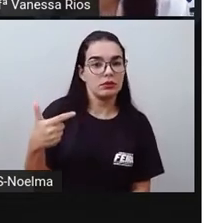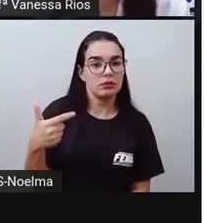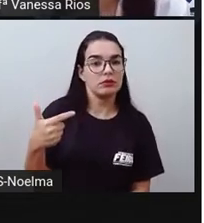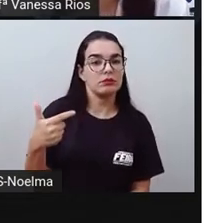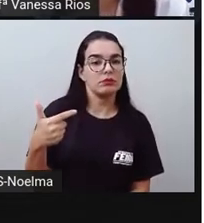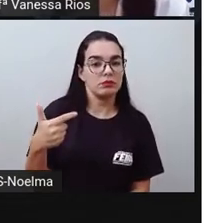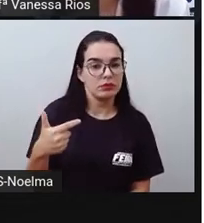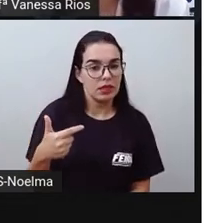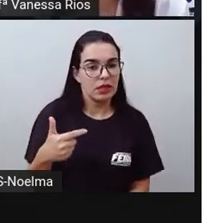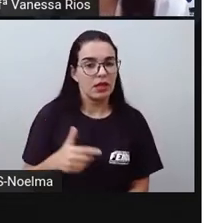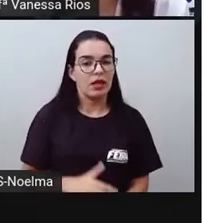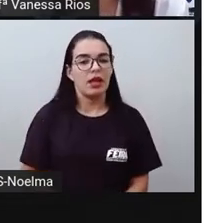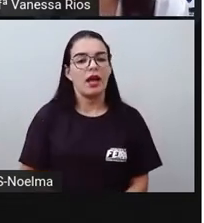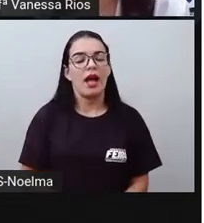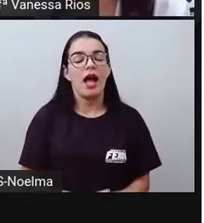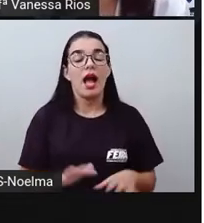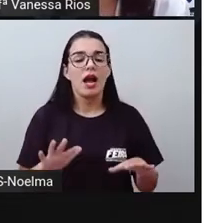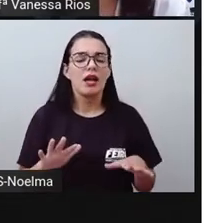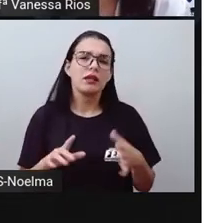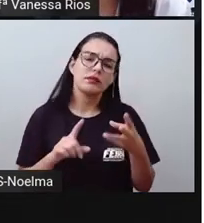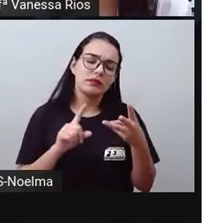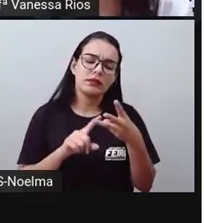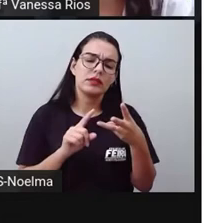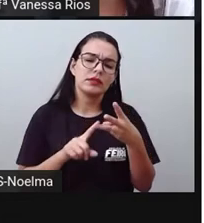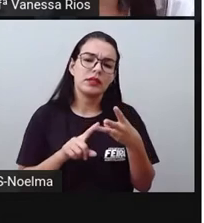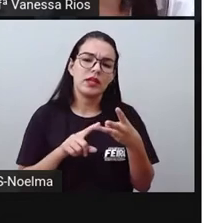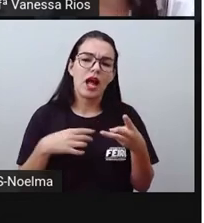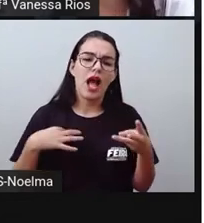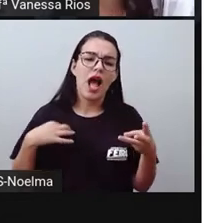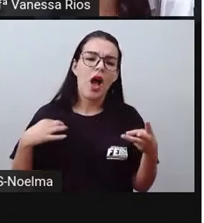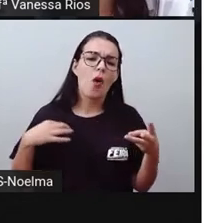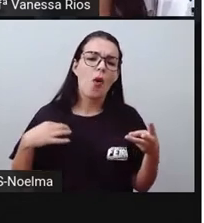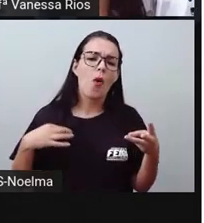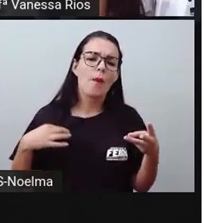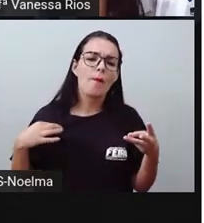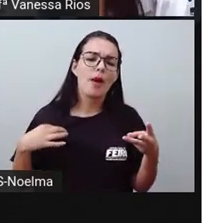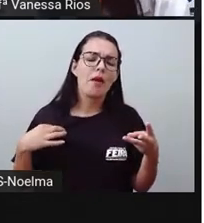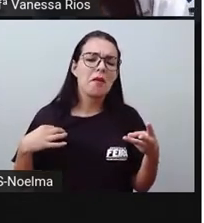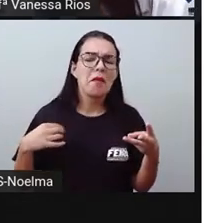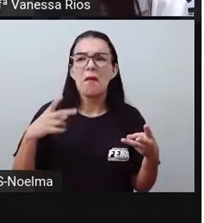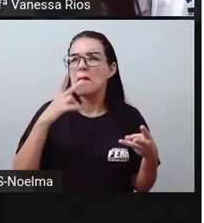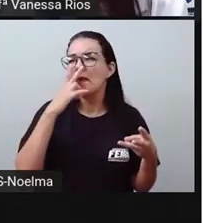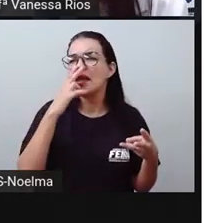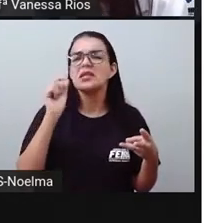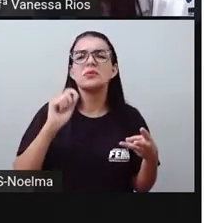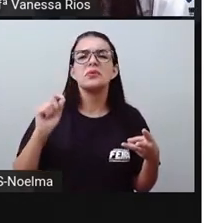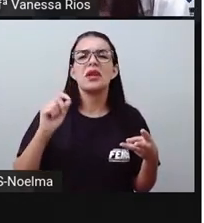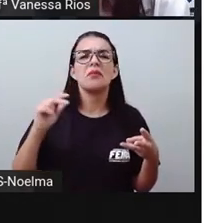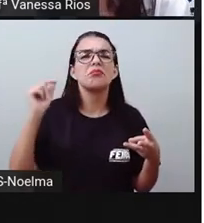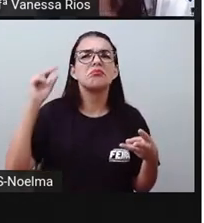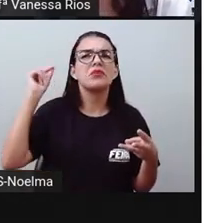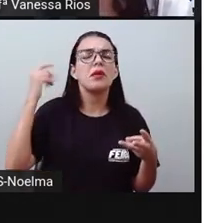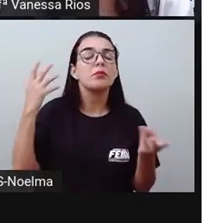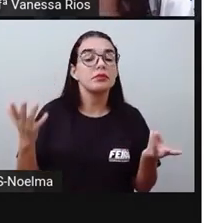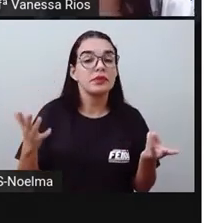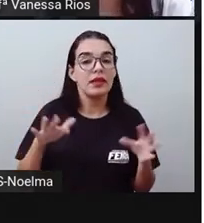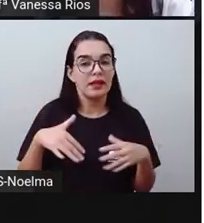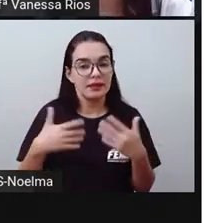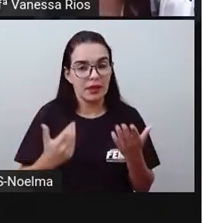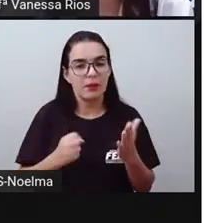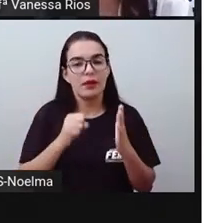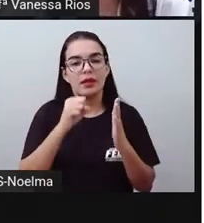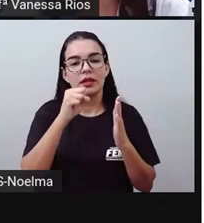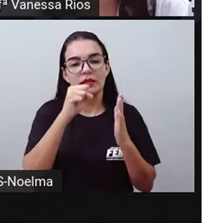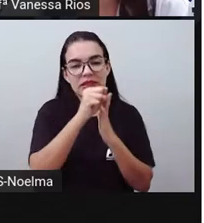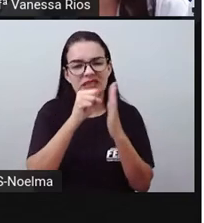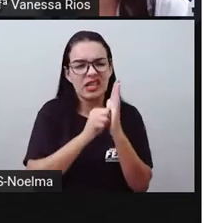E aí, de qual época é esta vestimenta? Aí, pela própria data que a Pró falou, a gente já observa, né? Que é uma data que se refere